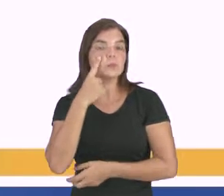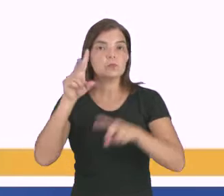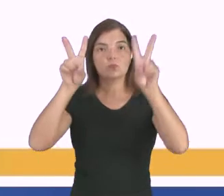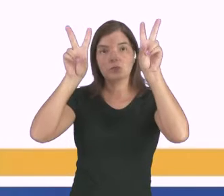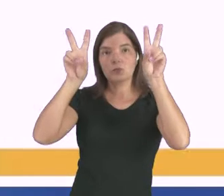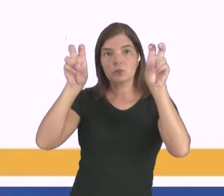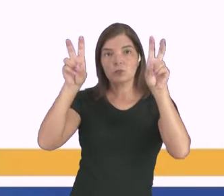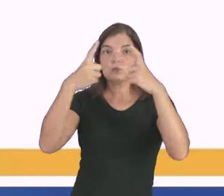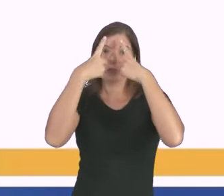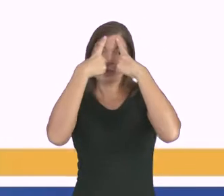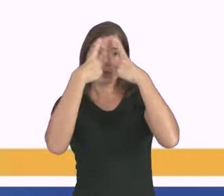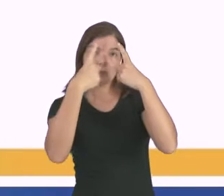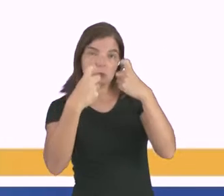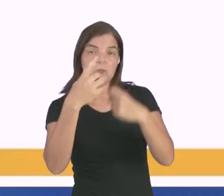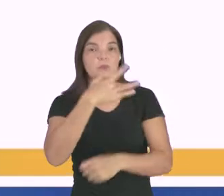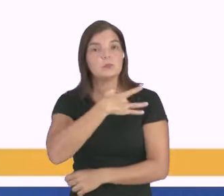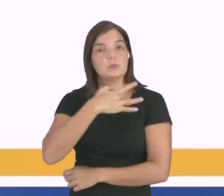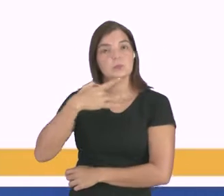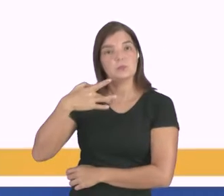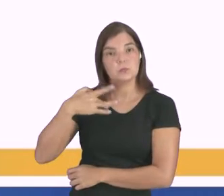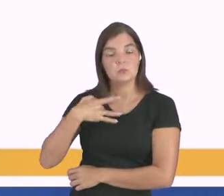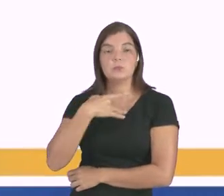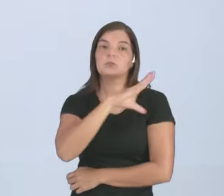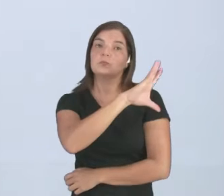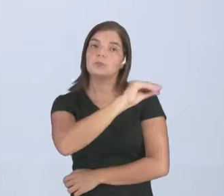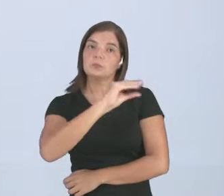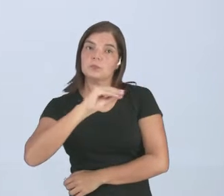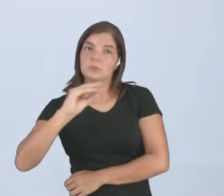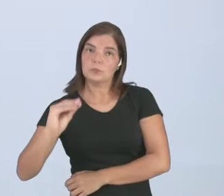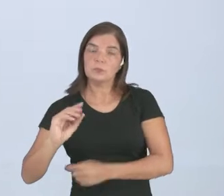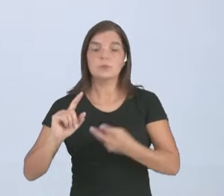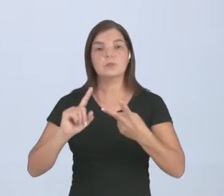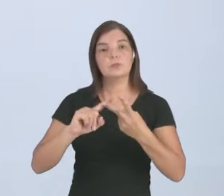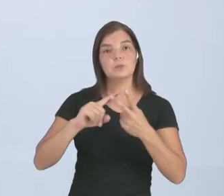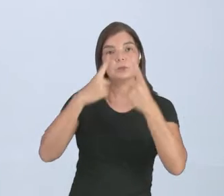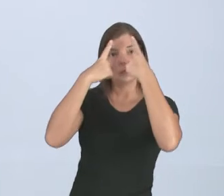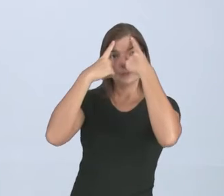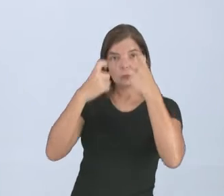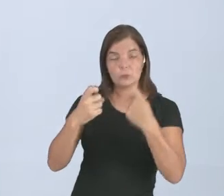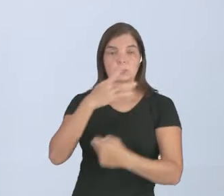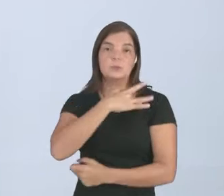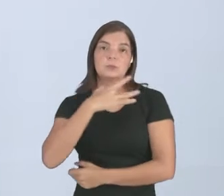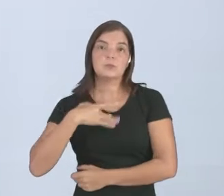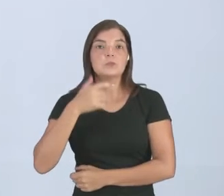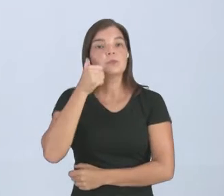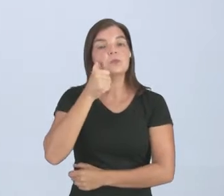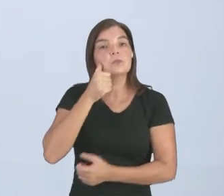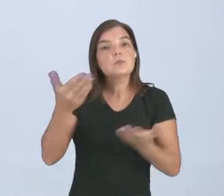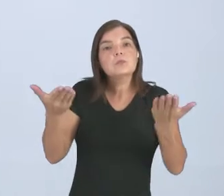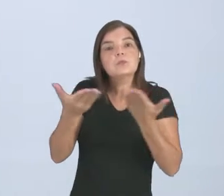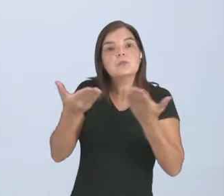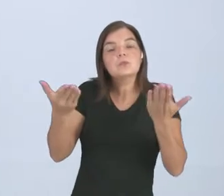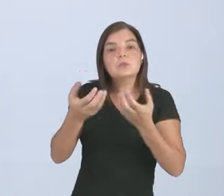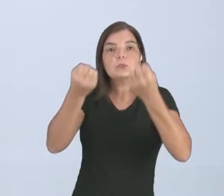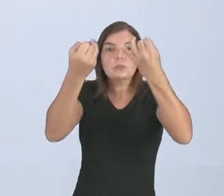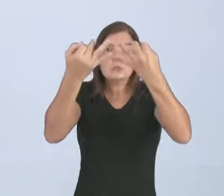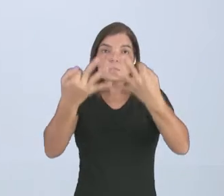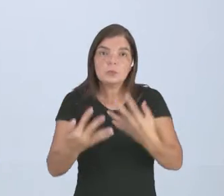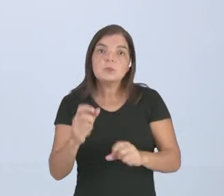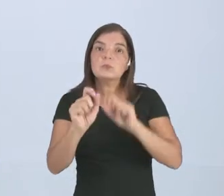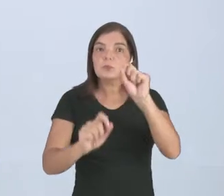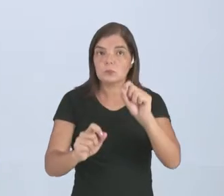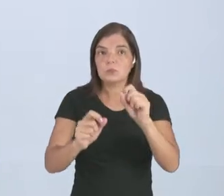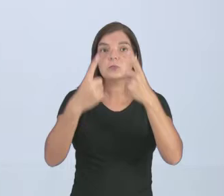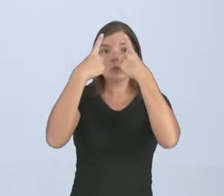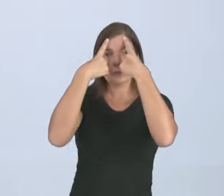agressões à saúde da criança e adolescente, posterior agressões à saúde da mulher e agora vamos falar sobre as agressões